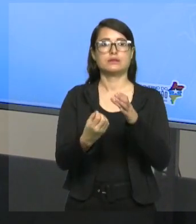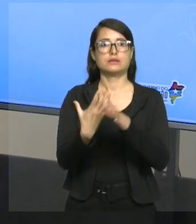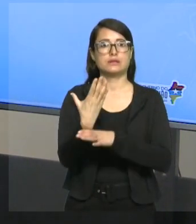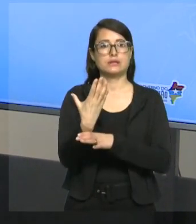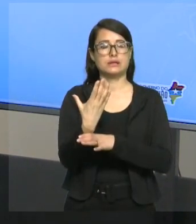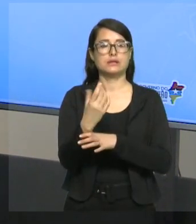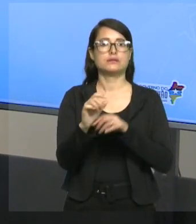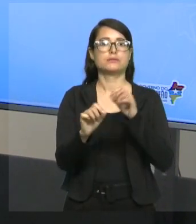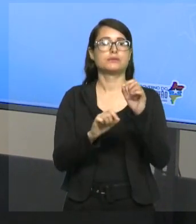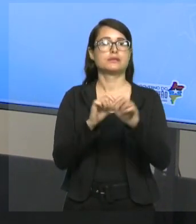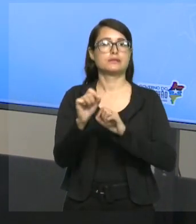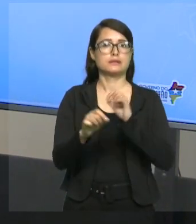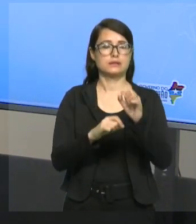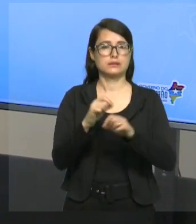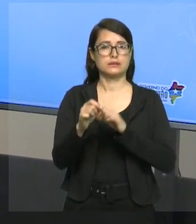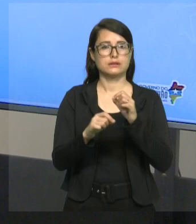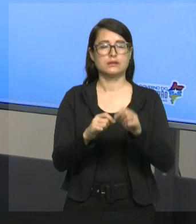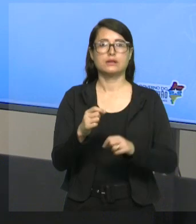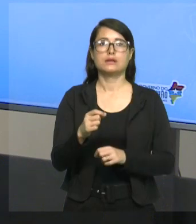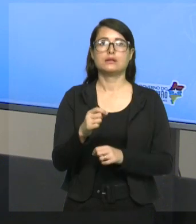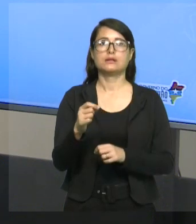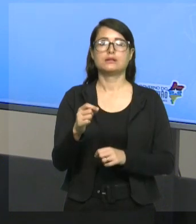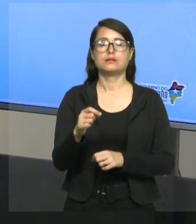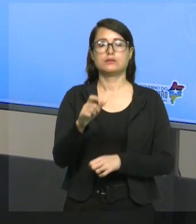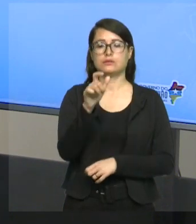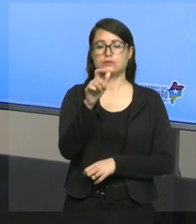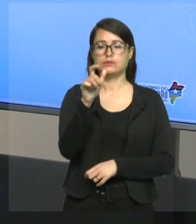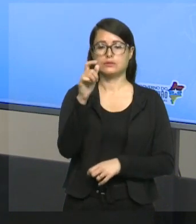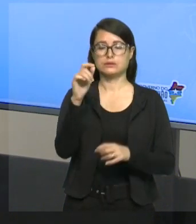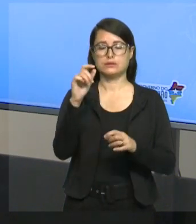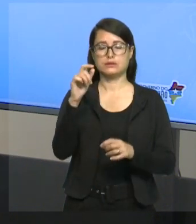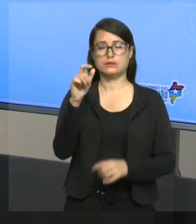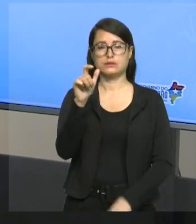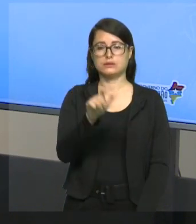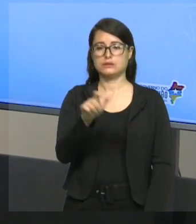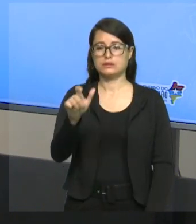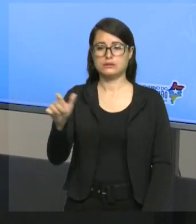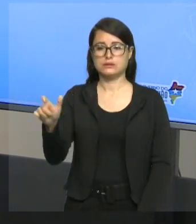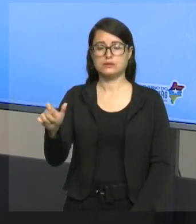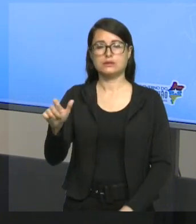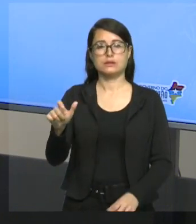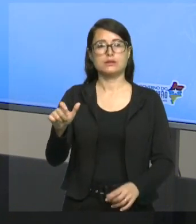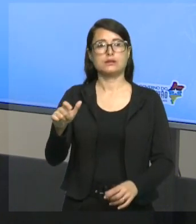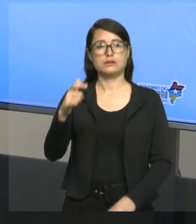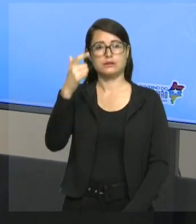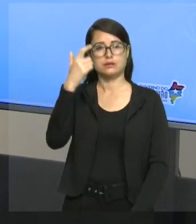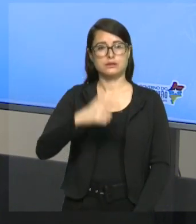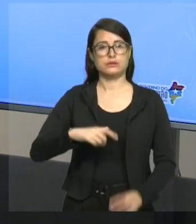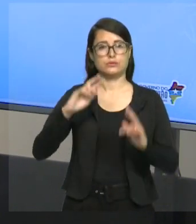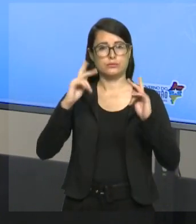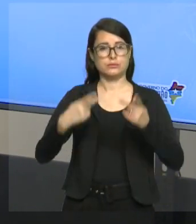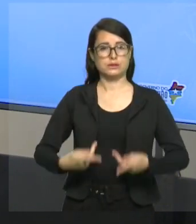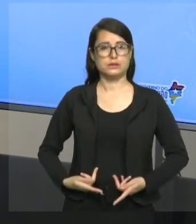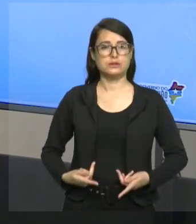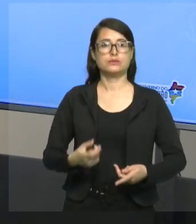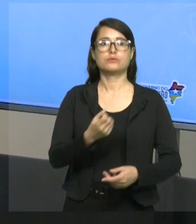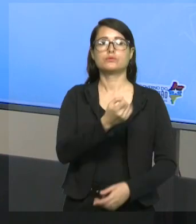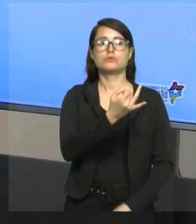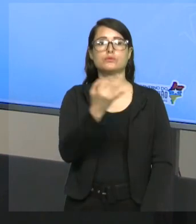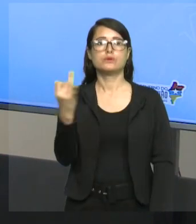do ser humano, que é contar. Então, a primeira necessidade foi de contar. E aí, surgiram os números